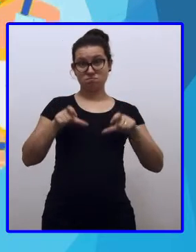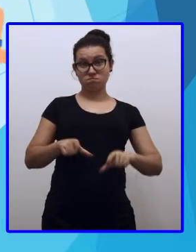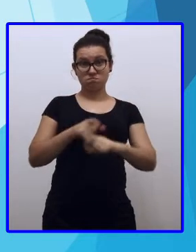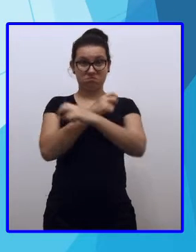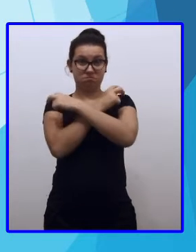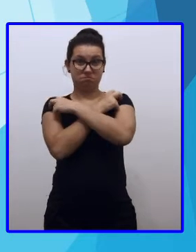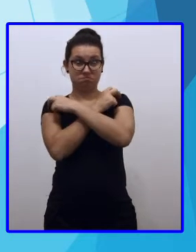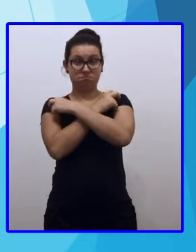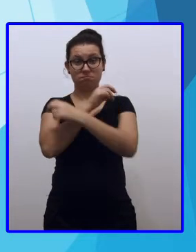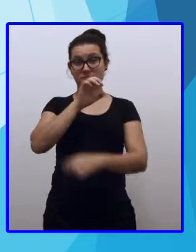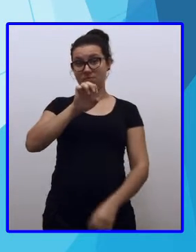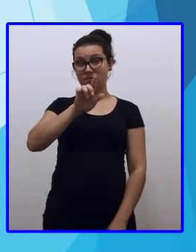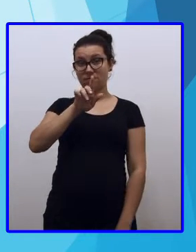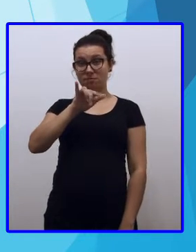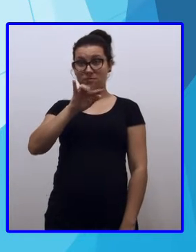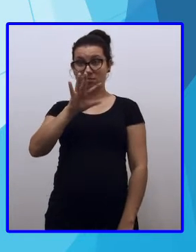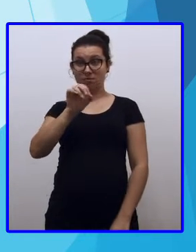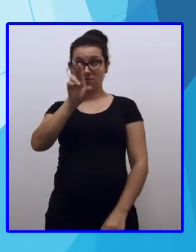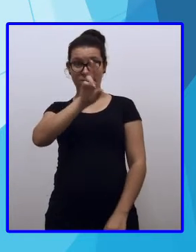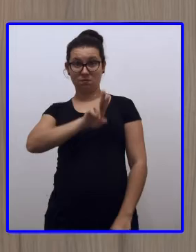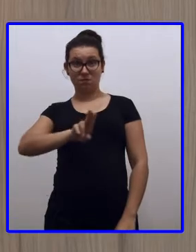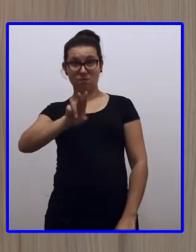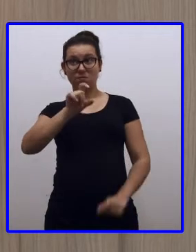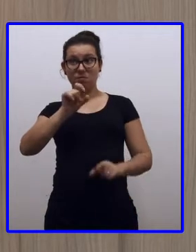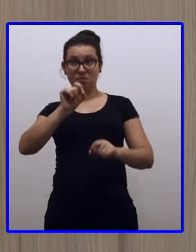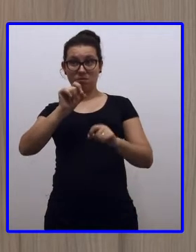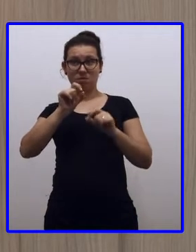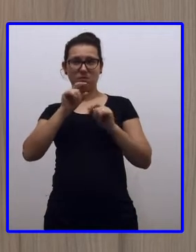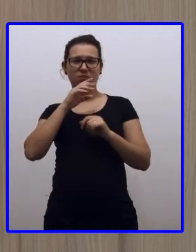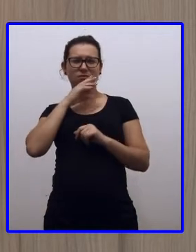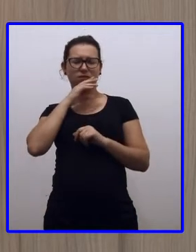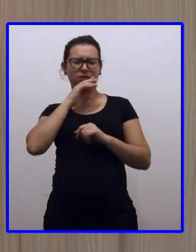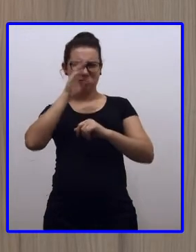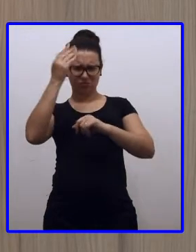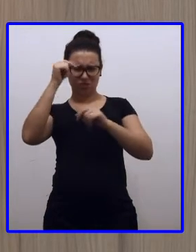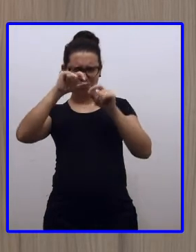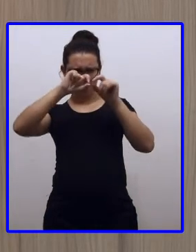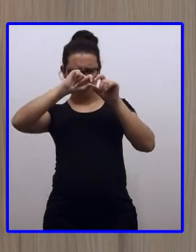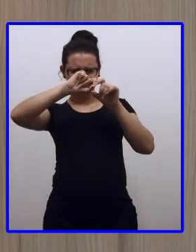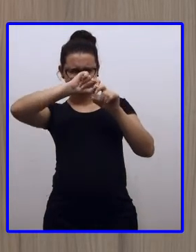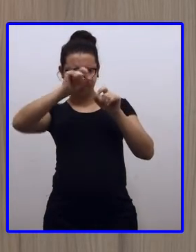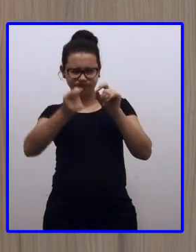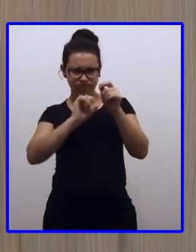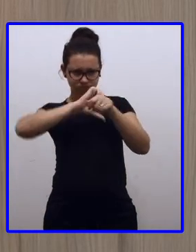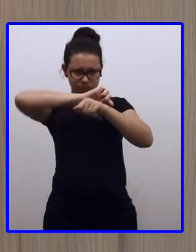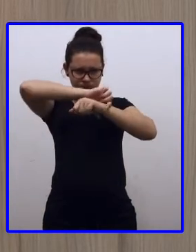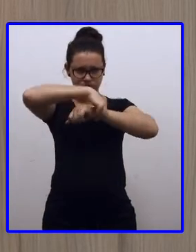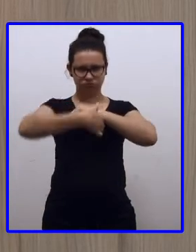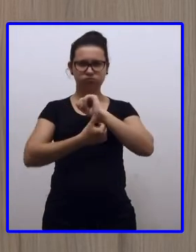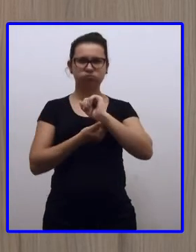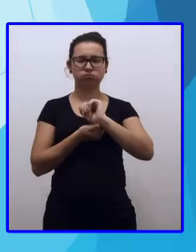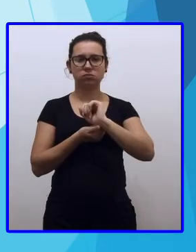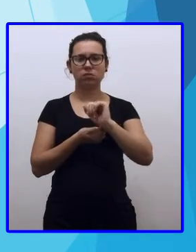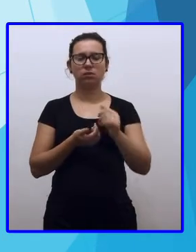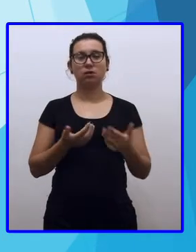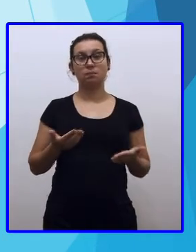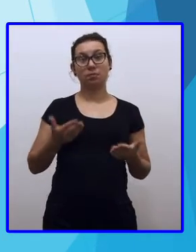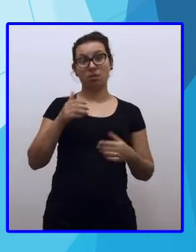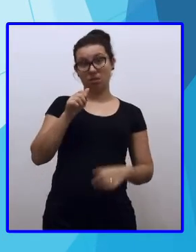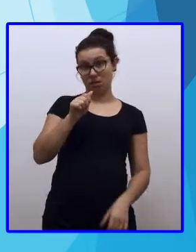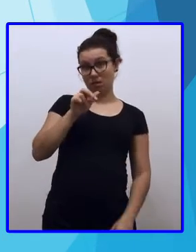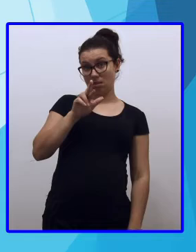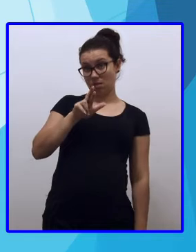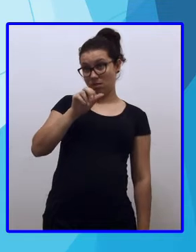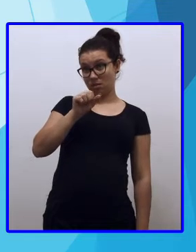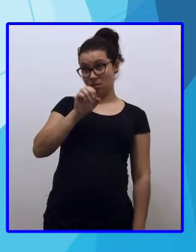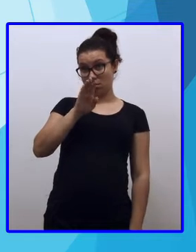eles usavam argolas. Agora, lá na Arábia, eles usavam